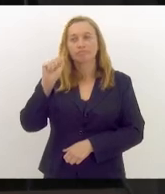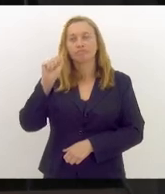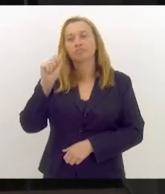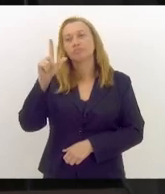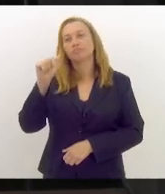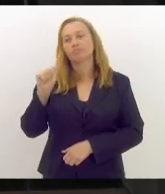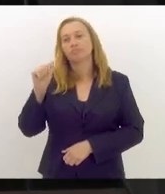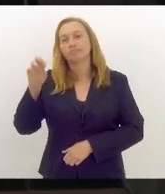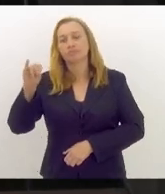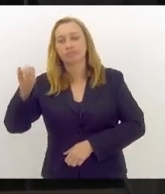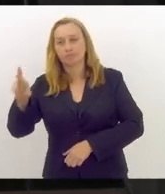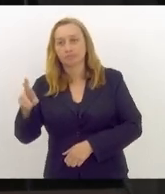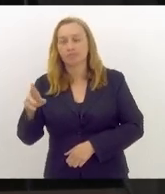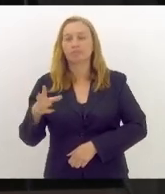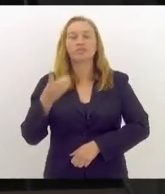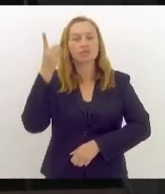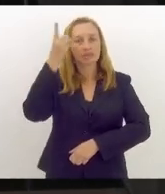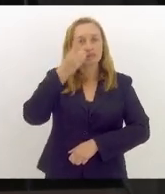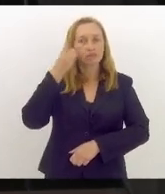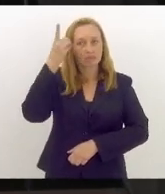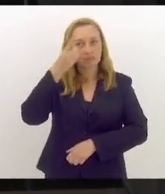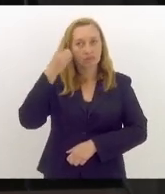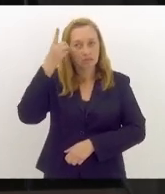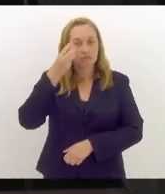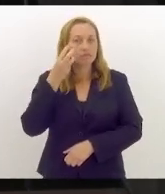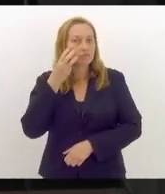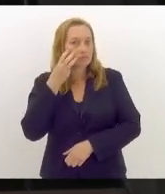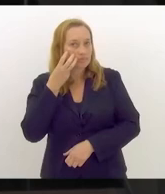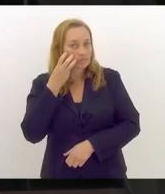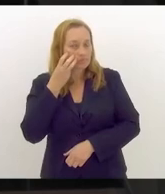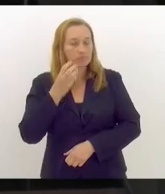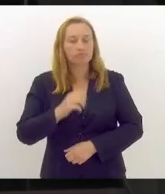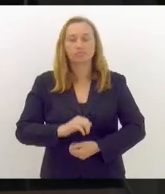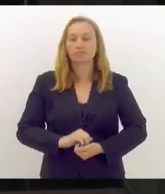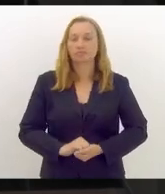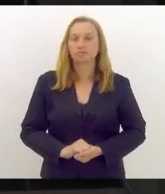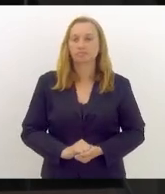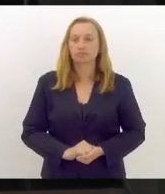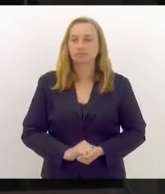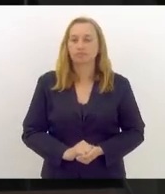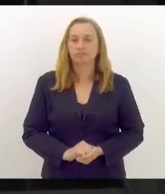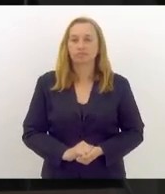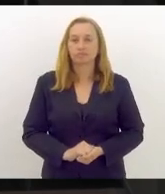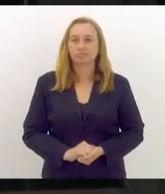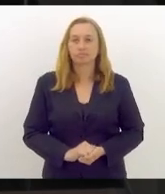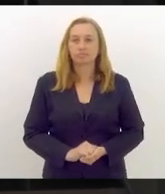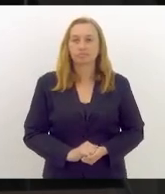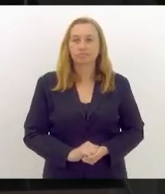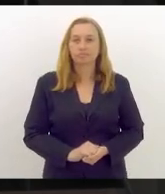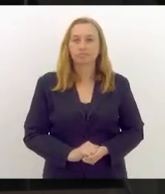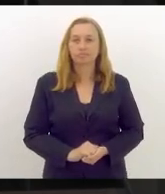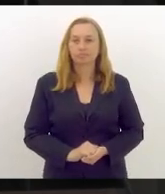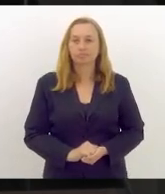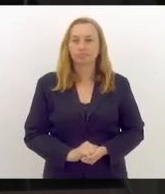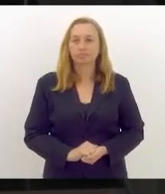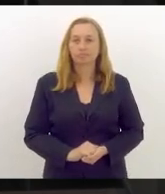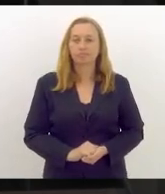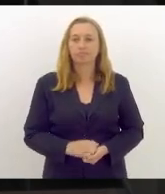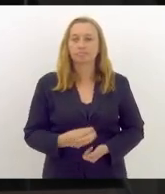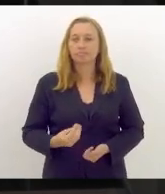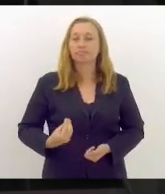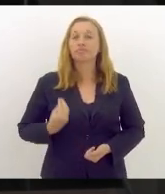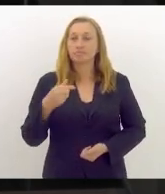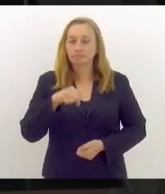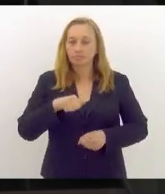senhor deputado Valdeque Carneiro, presente aqui